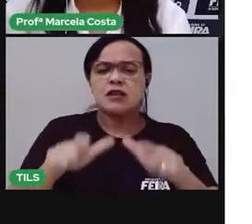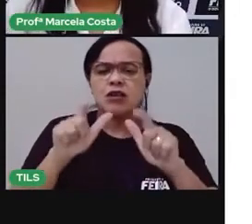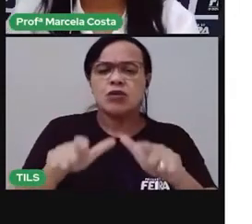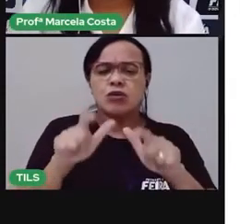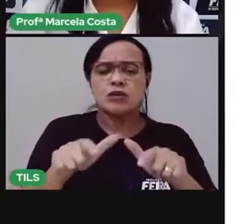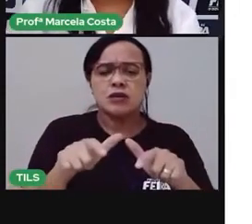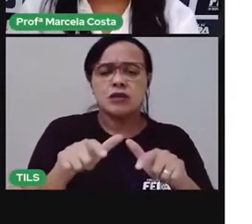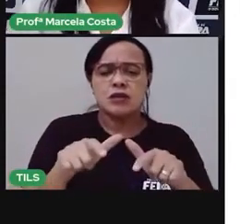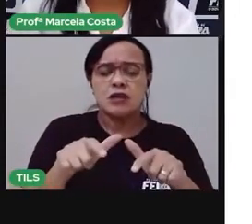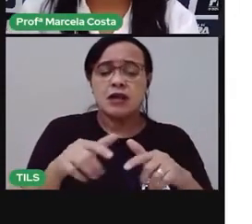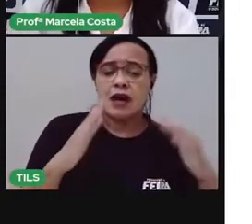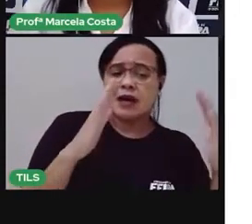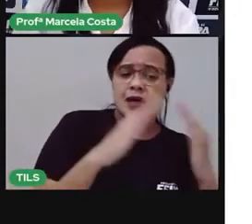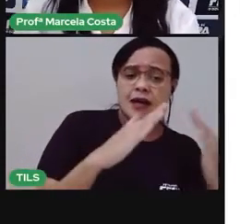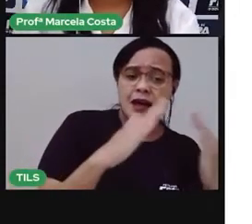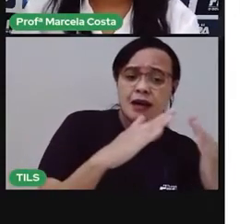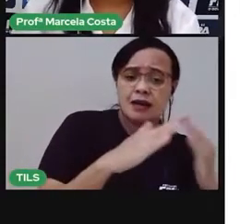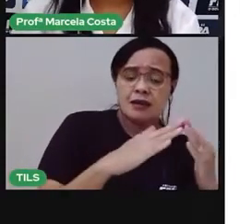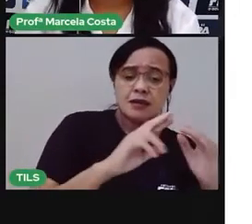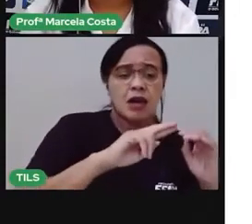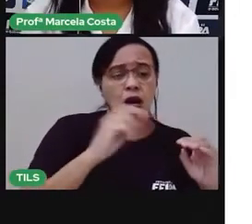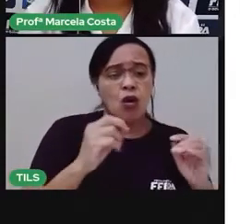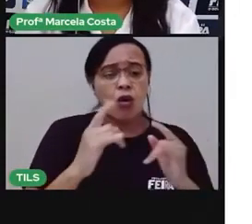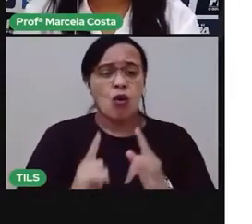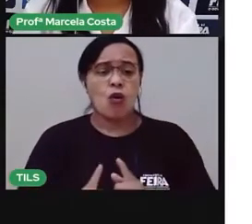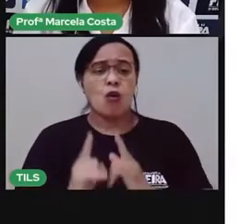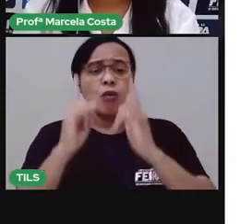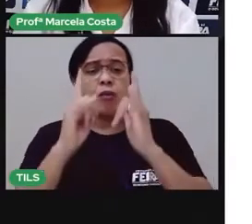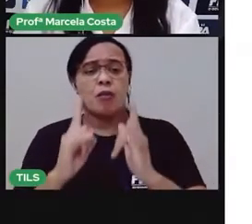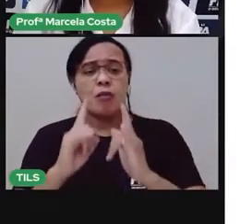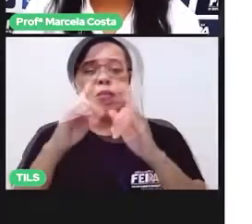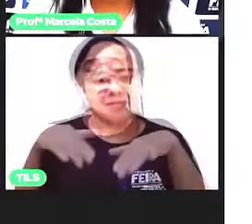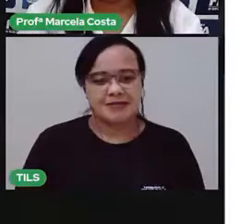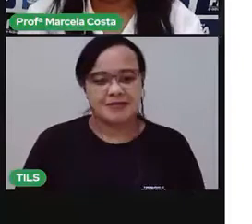Ou mora em uma casa? Térrea.